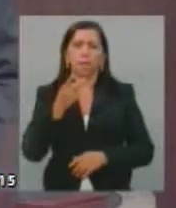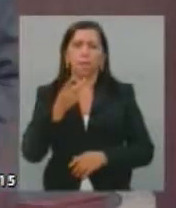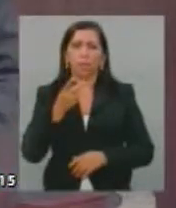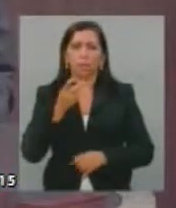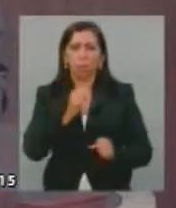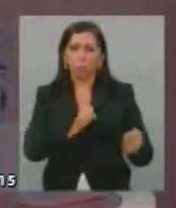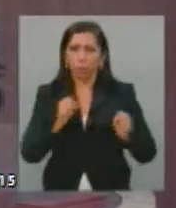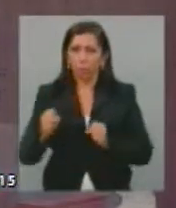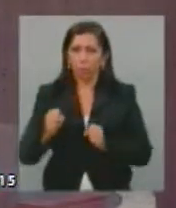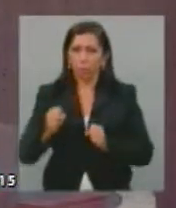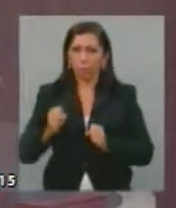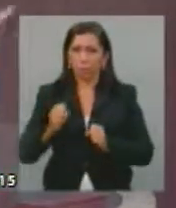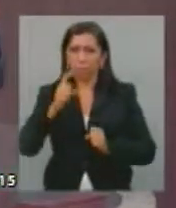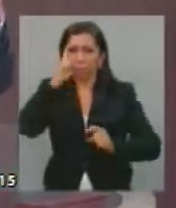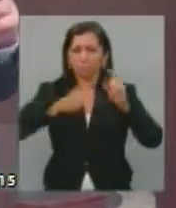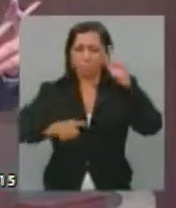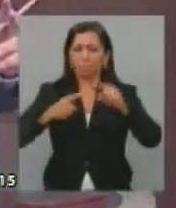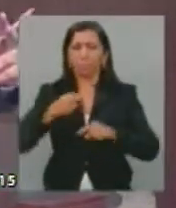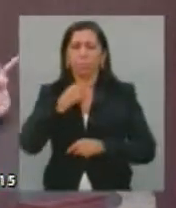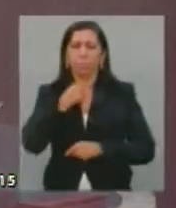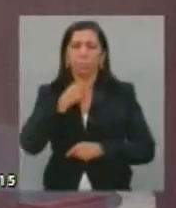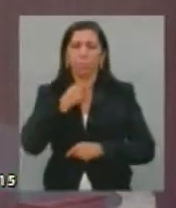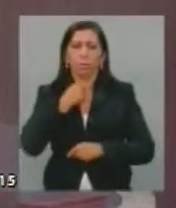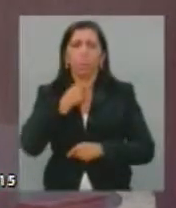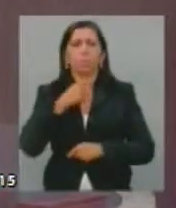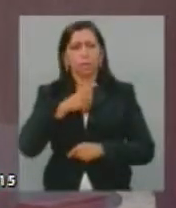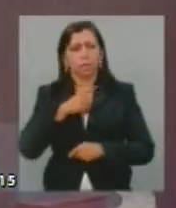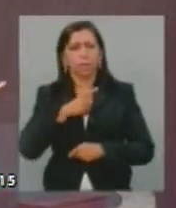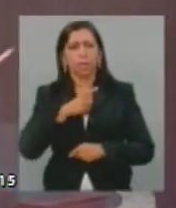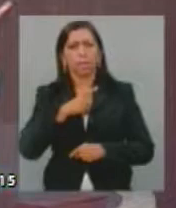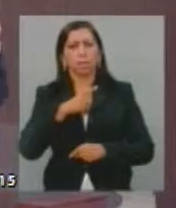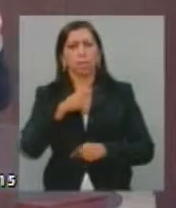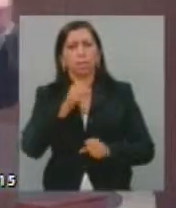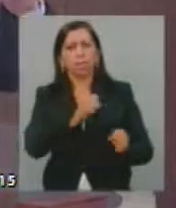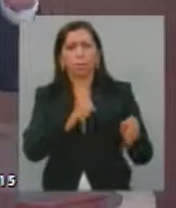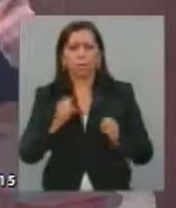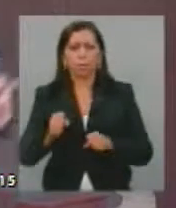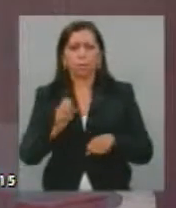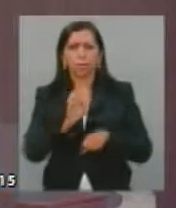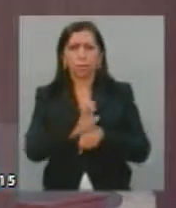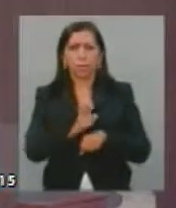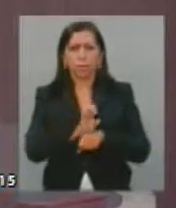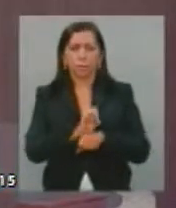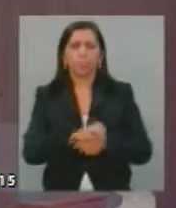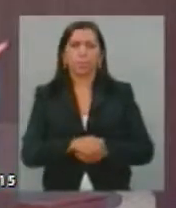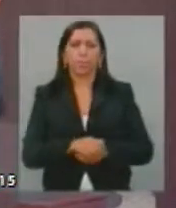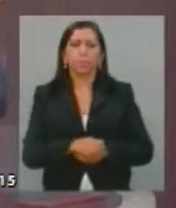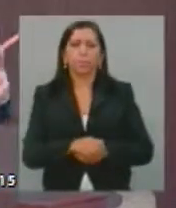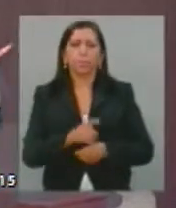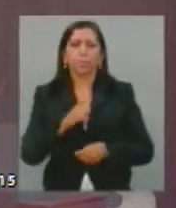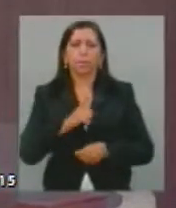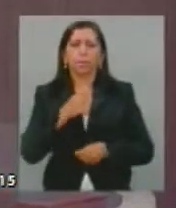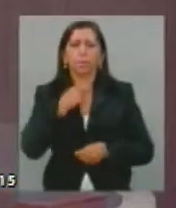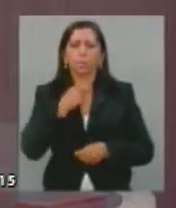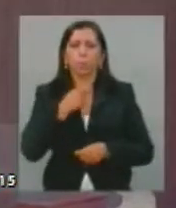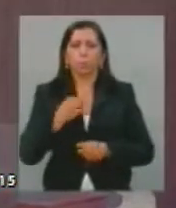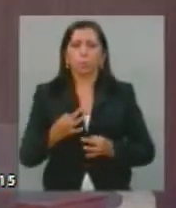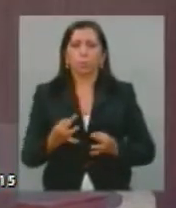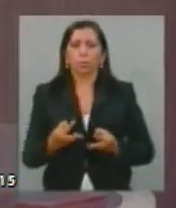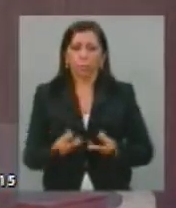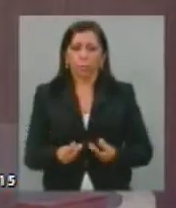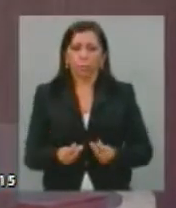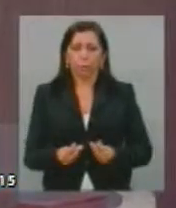tudo. Mesmo o poder de Estado, sobretudo ele, ele não pode tudo.